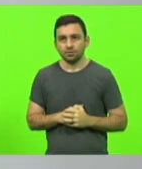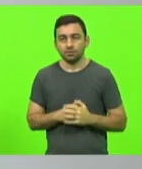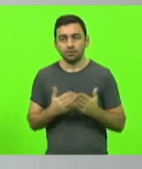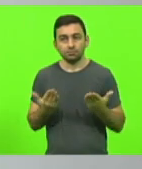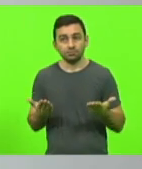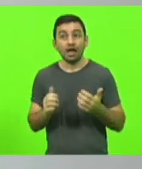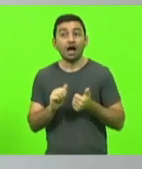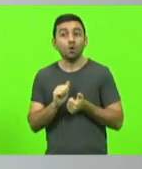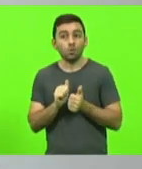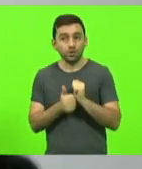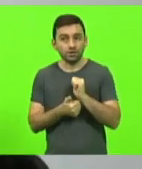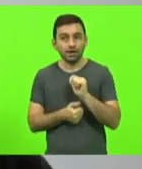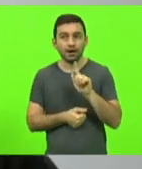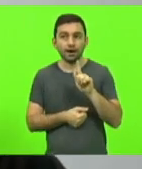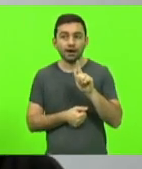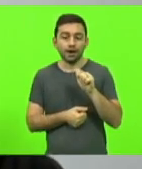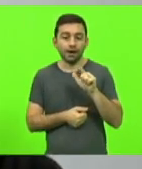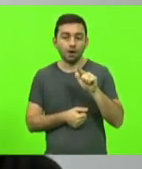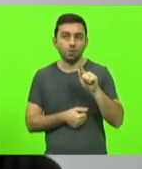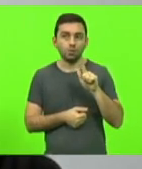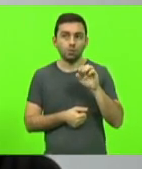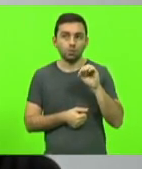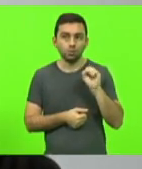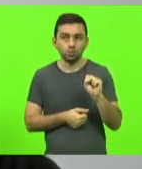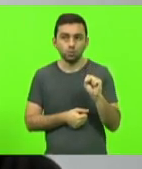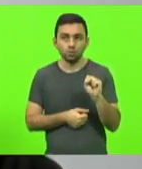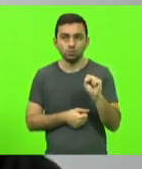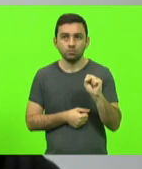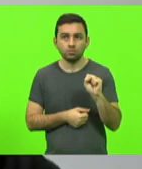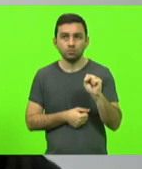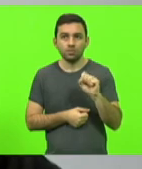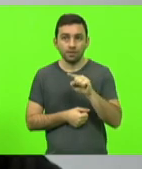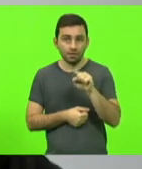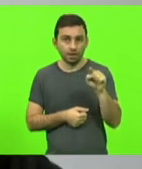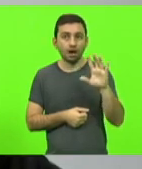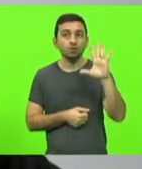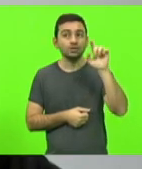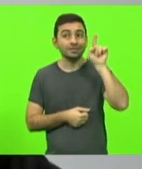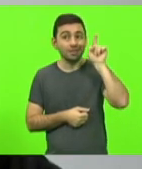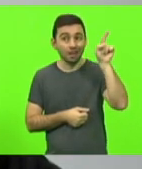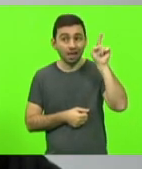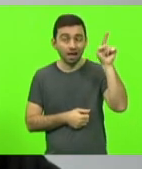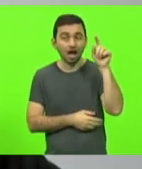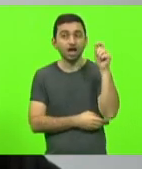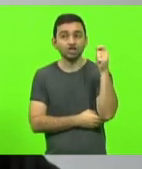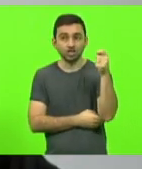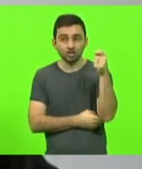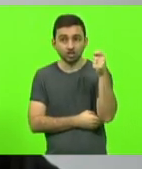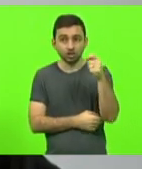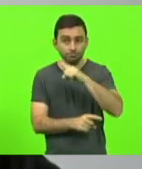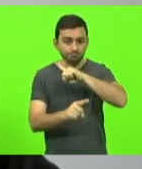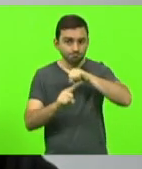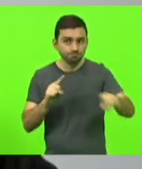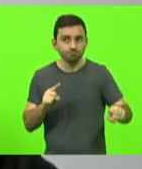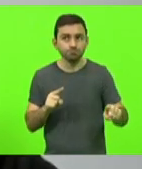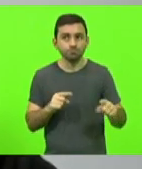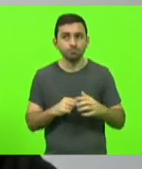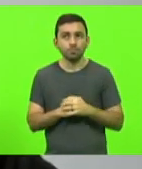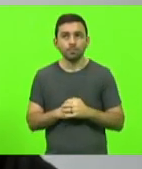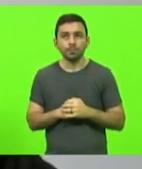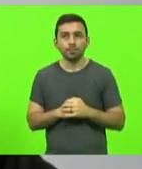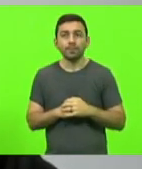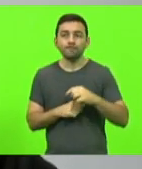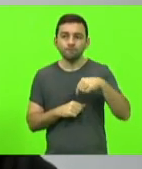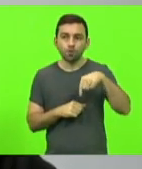de galgos, de cães, ela ocorria na Argentina, foi proibido, foram por